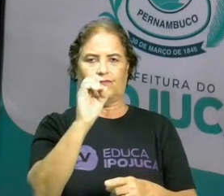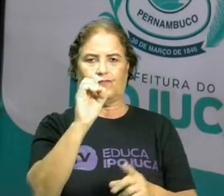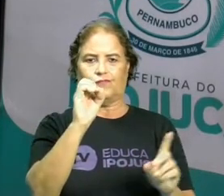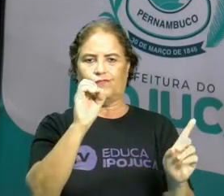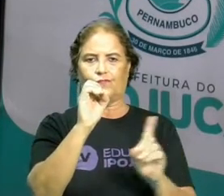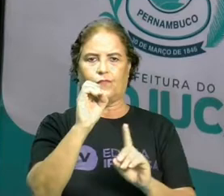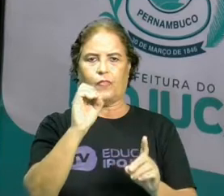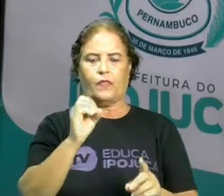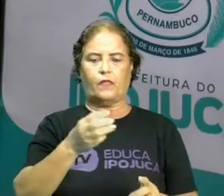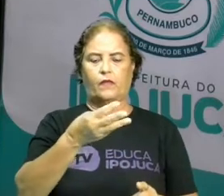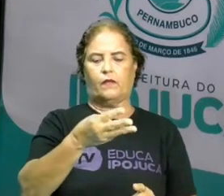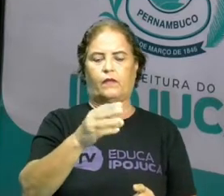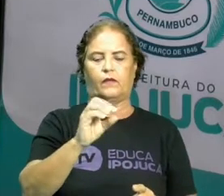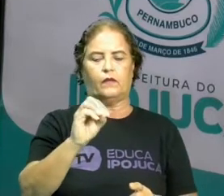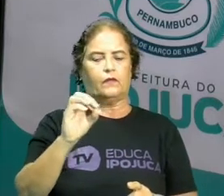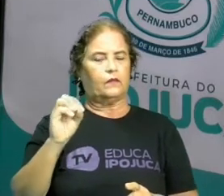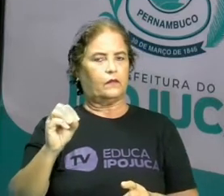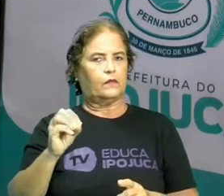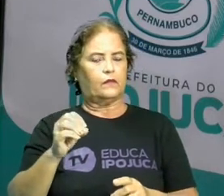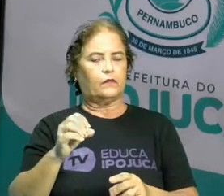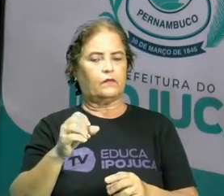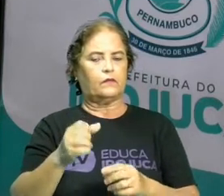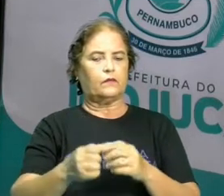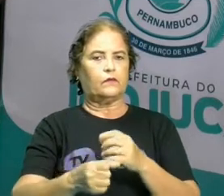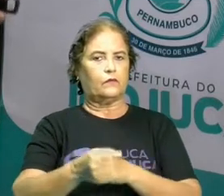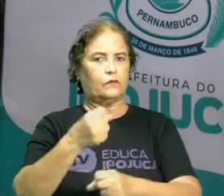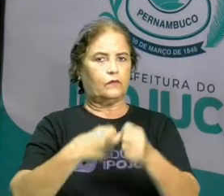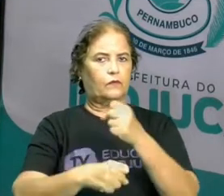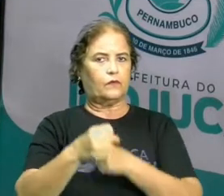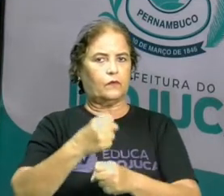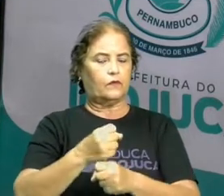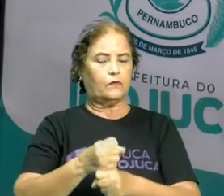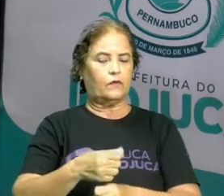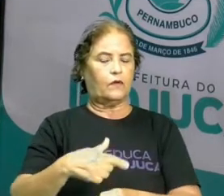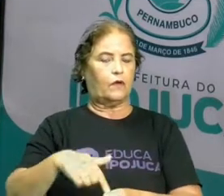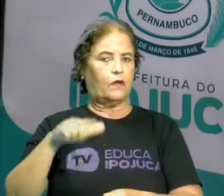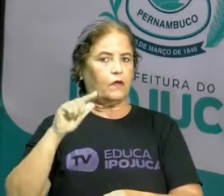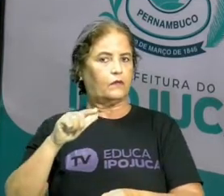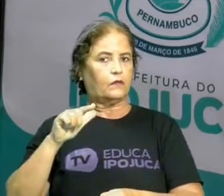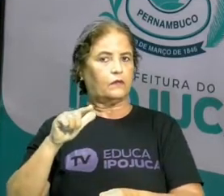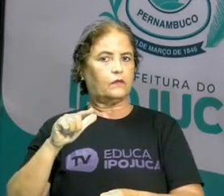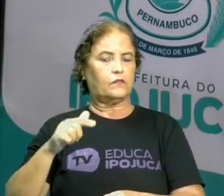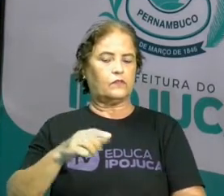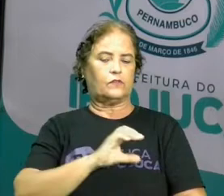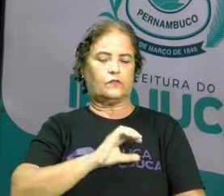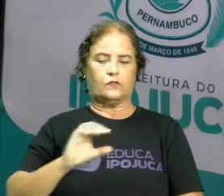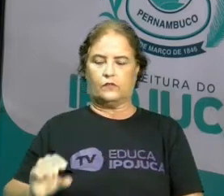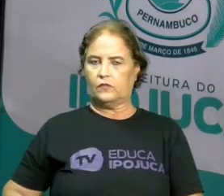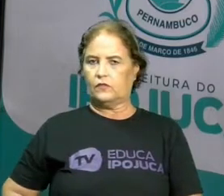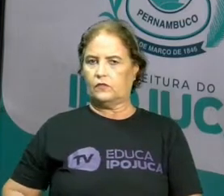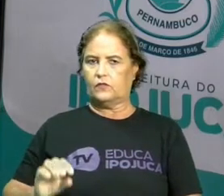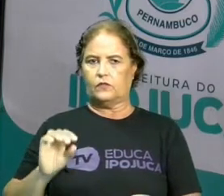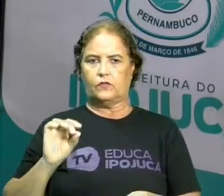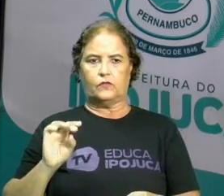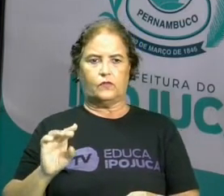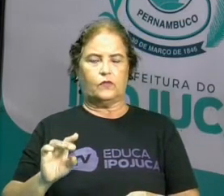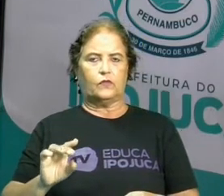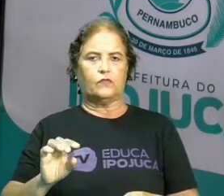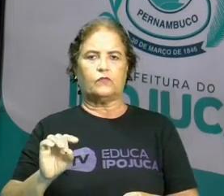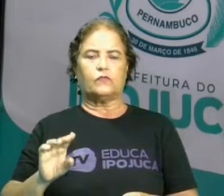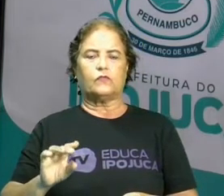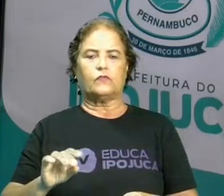há 300 anos antes de Cristo, eles não representavam a ausência de quantidades. Eles só representavam as